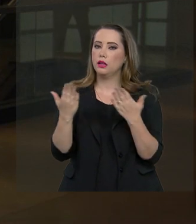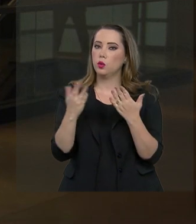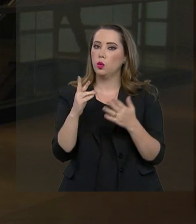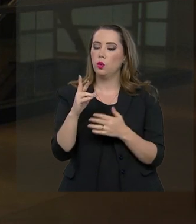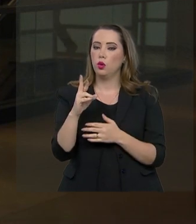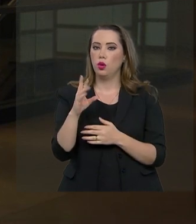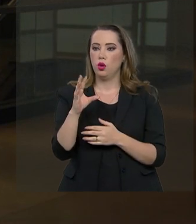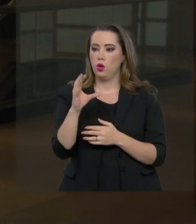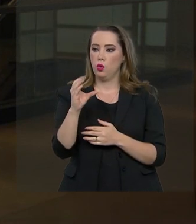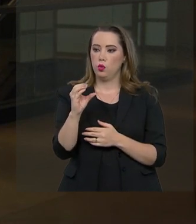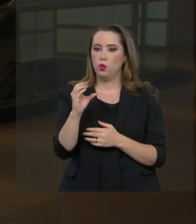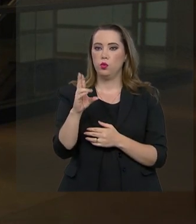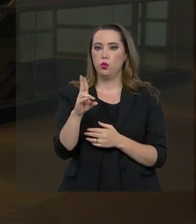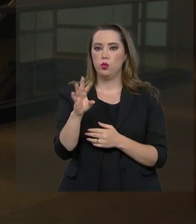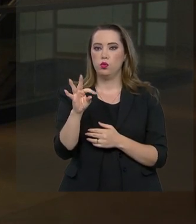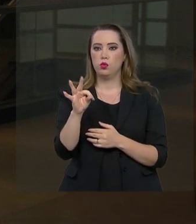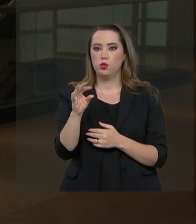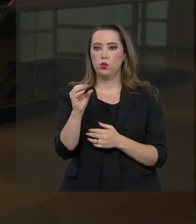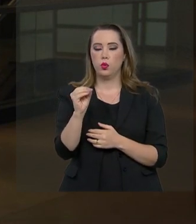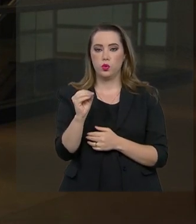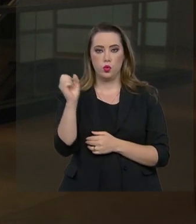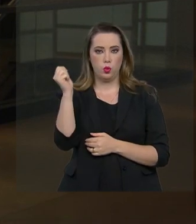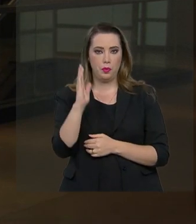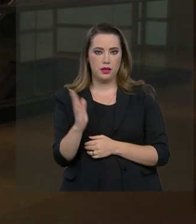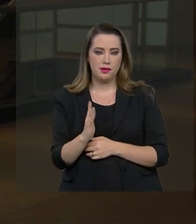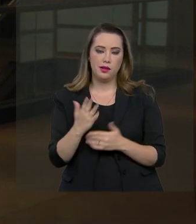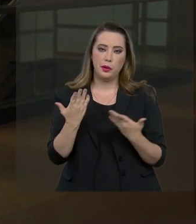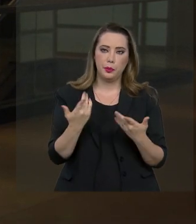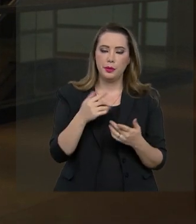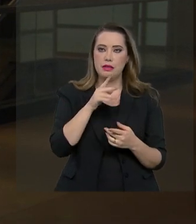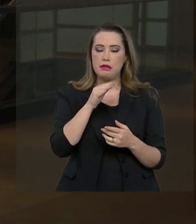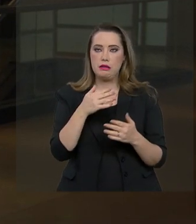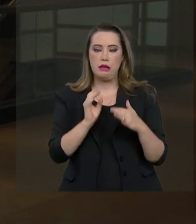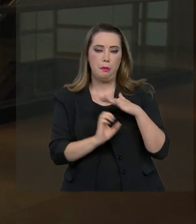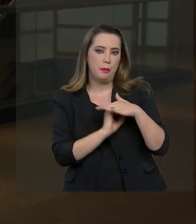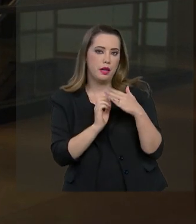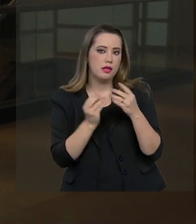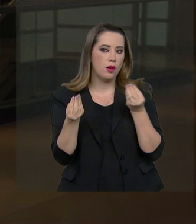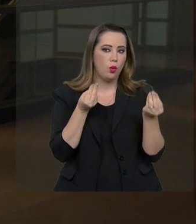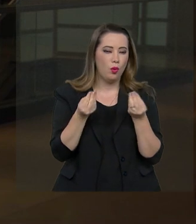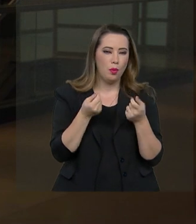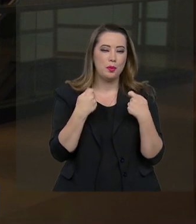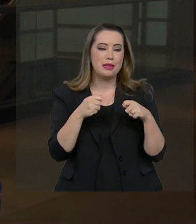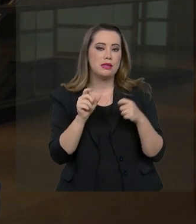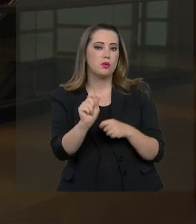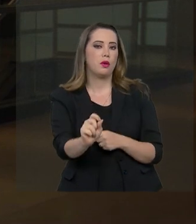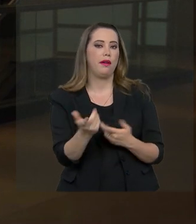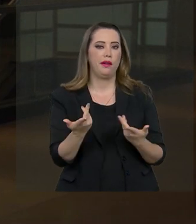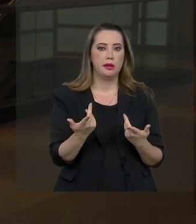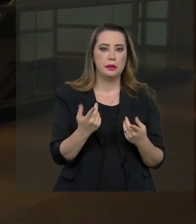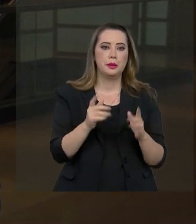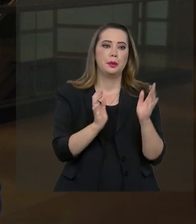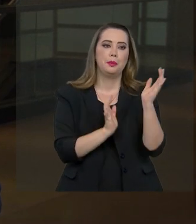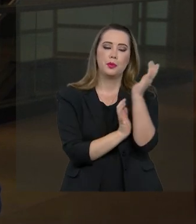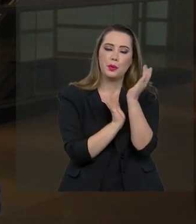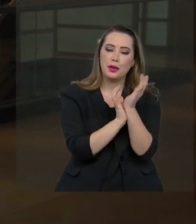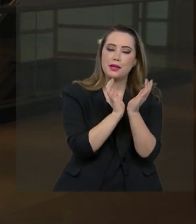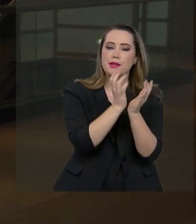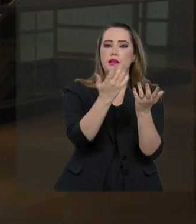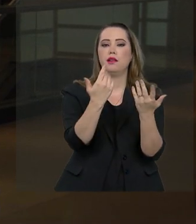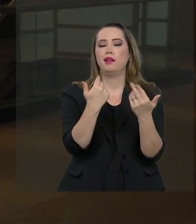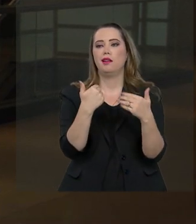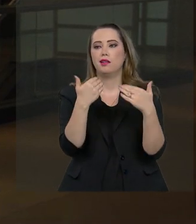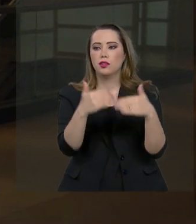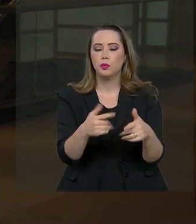dificuldades enfrentadas pelos empresários brasileiros, como infraestrutura, burocracia, entre outros. Por ano, este custo